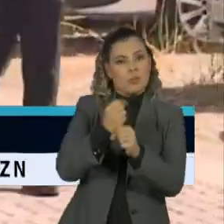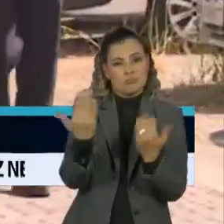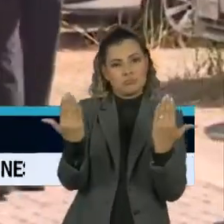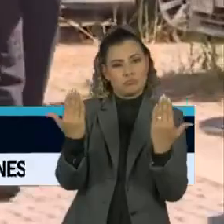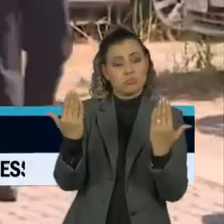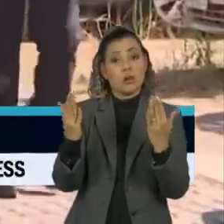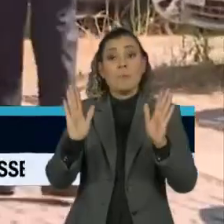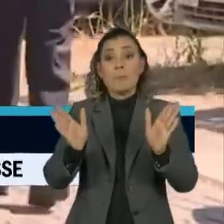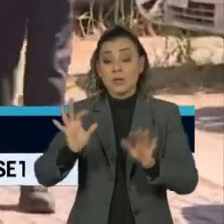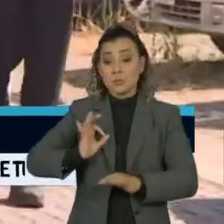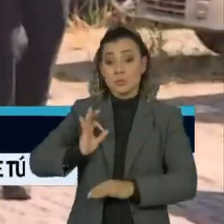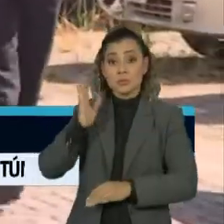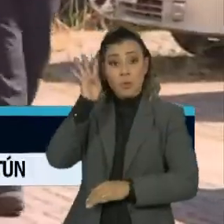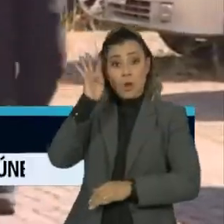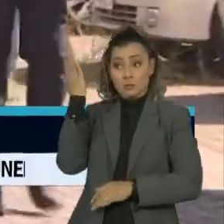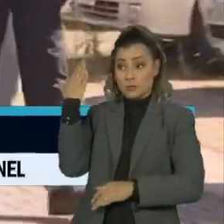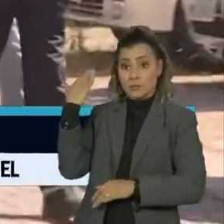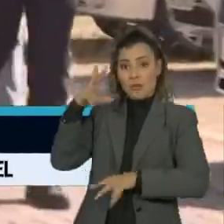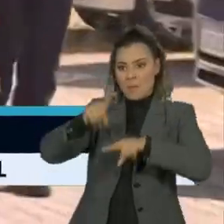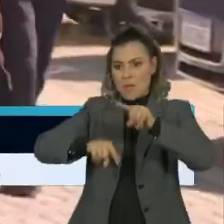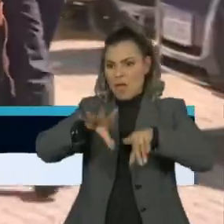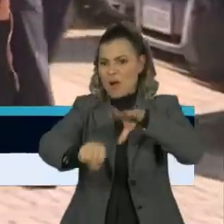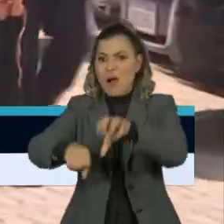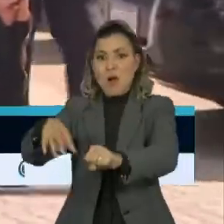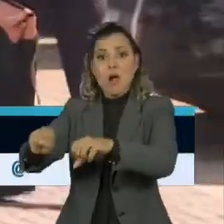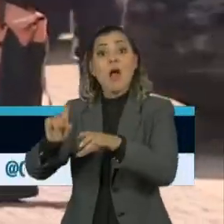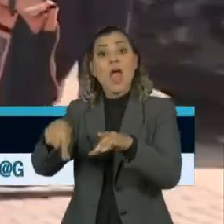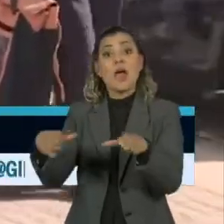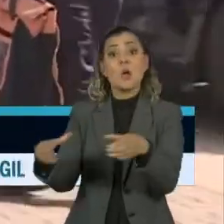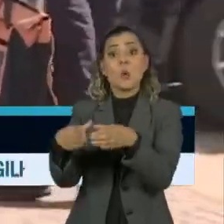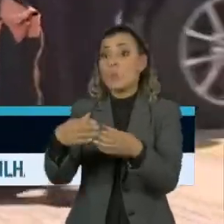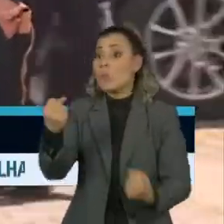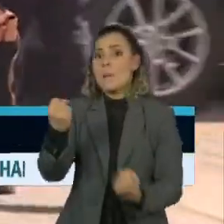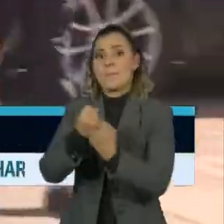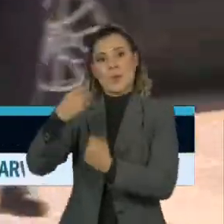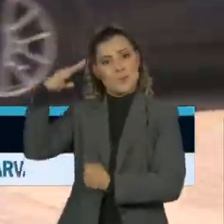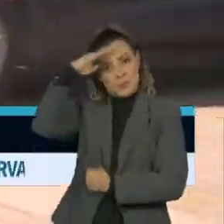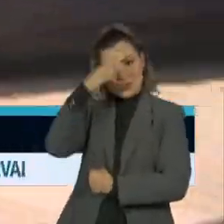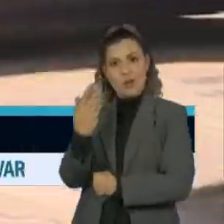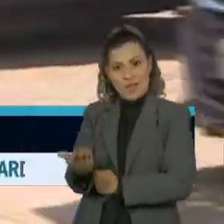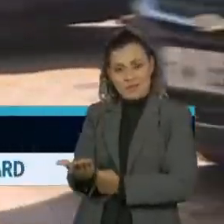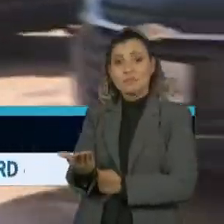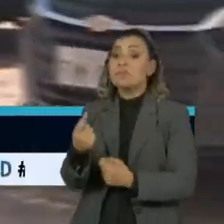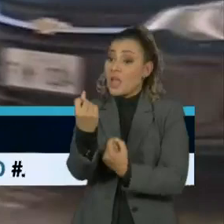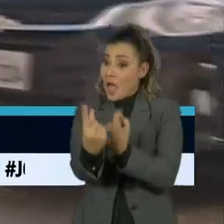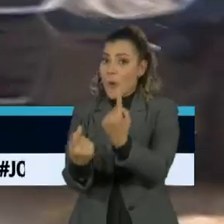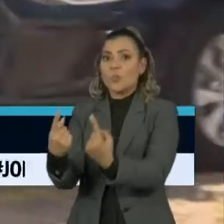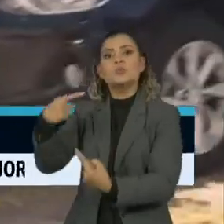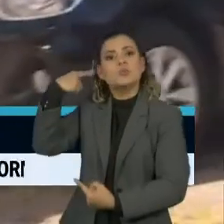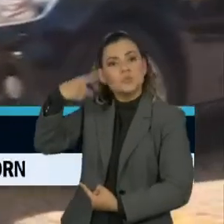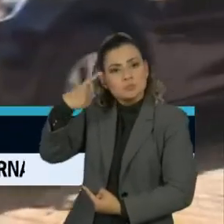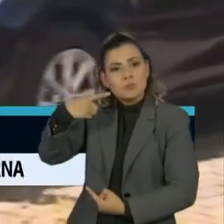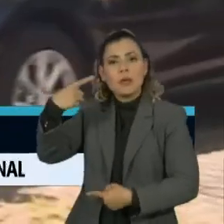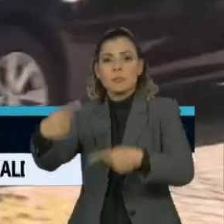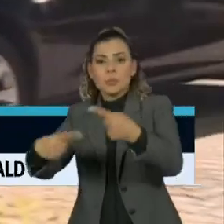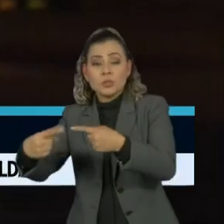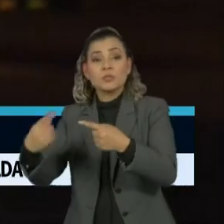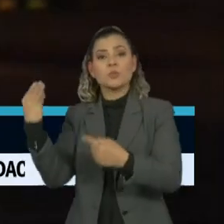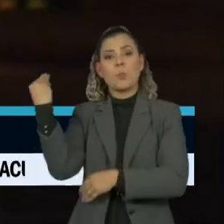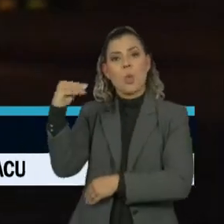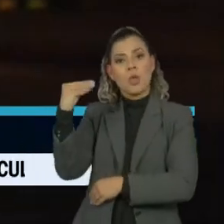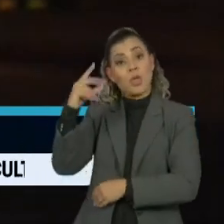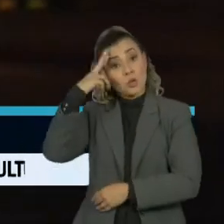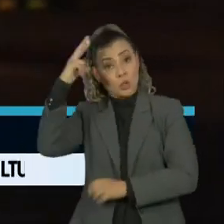Na ação policial da última quarta-feira, os alvos eram todos aliados do presidente, entre eles parlamentares, empresários e blogueiros.